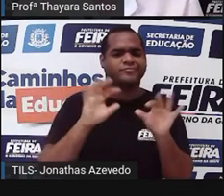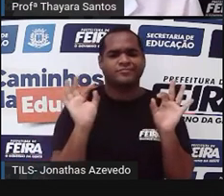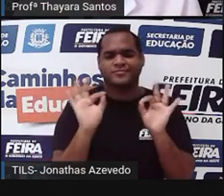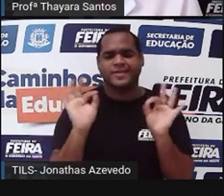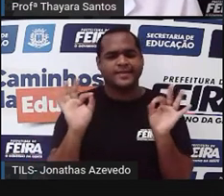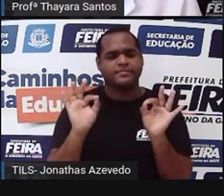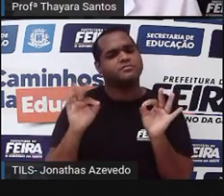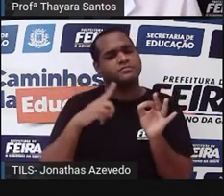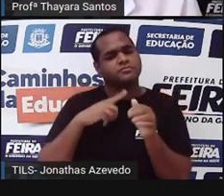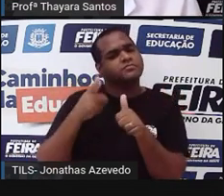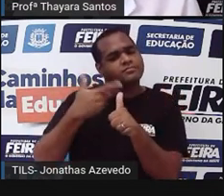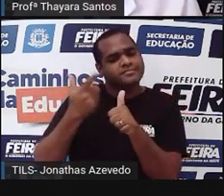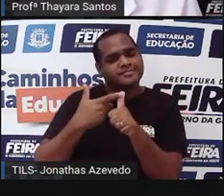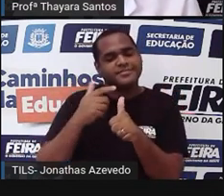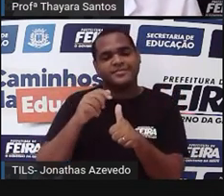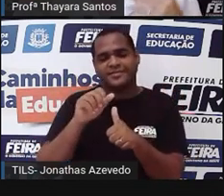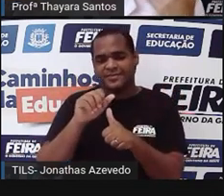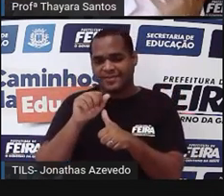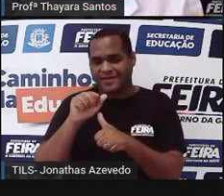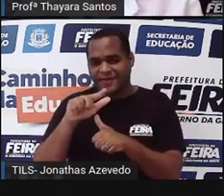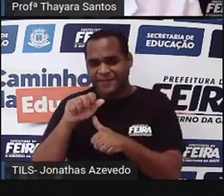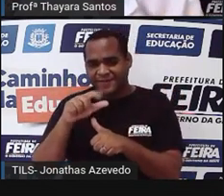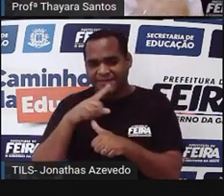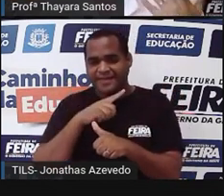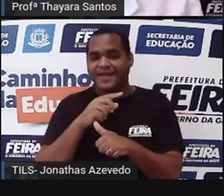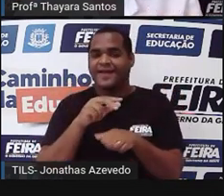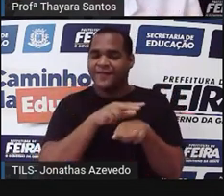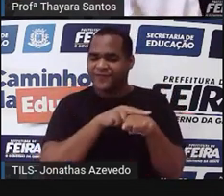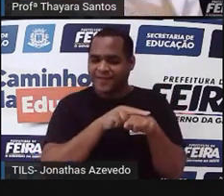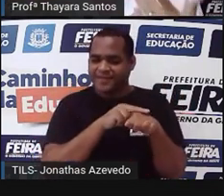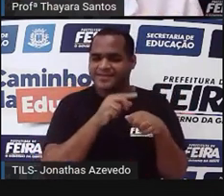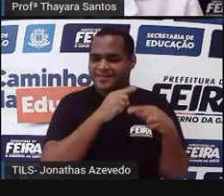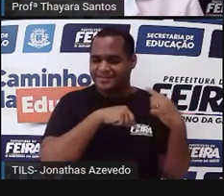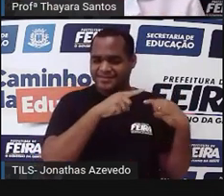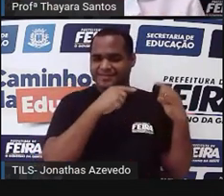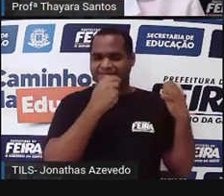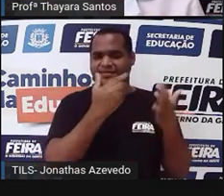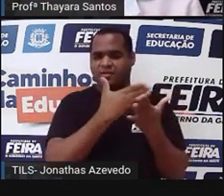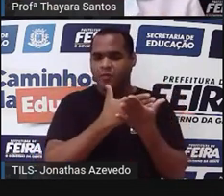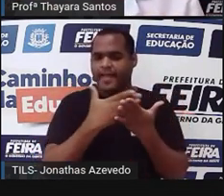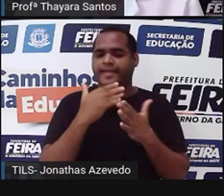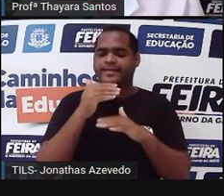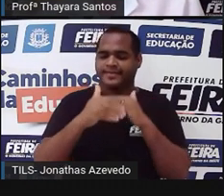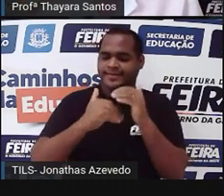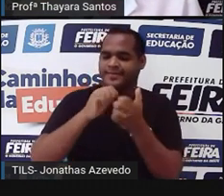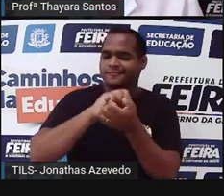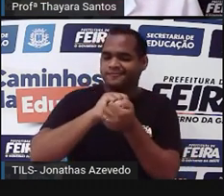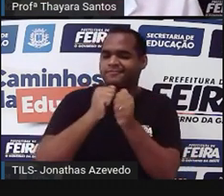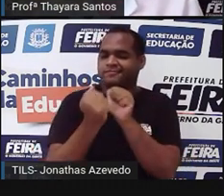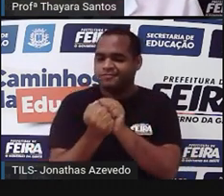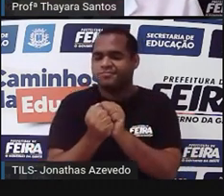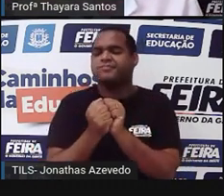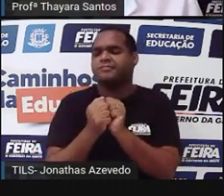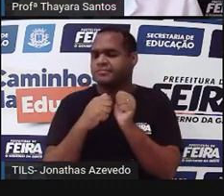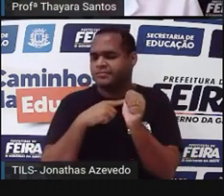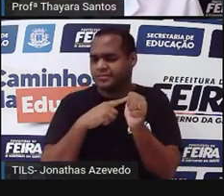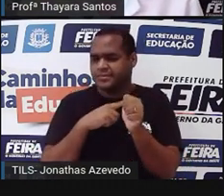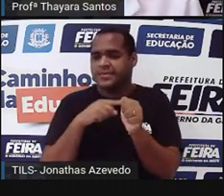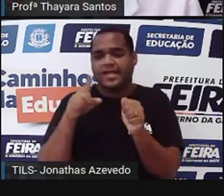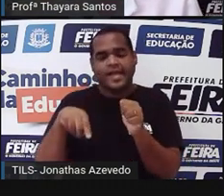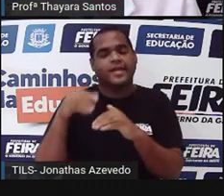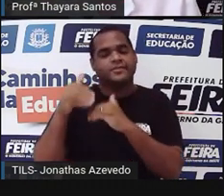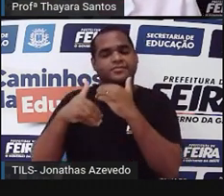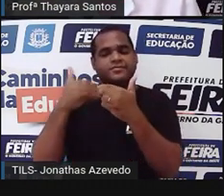E essas primeiras algas aí verdes, elas teriam conseguido desenvolver algumas adaptações que aí, nesse